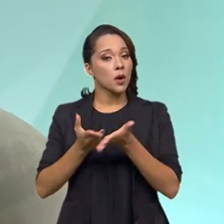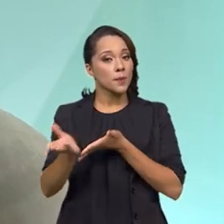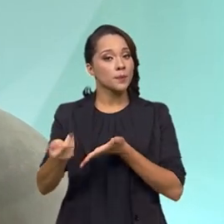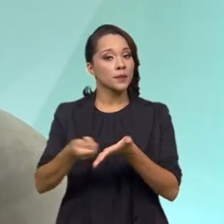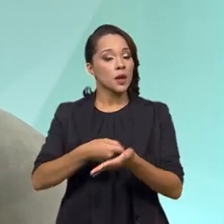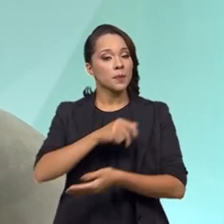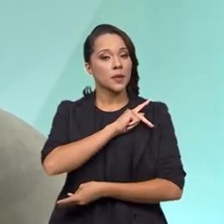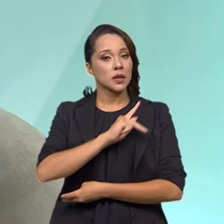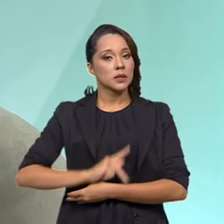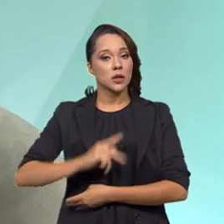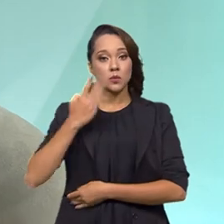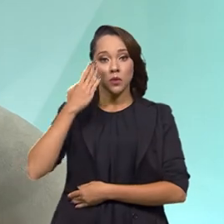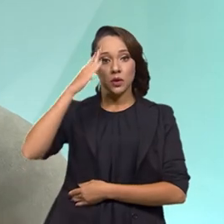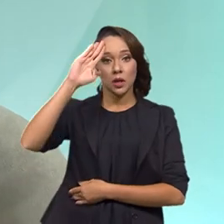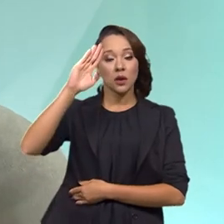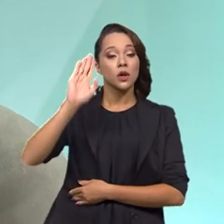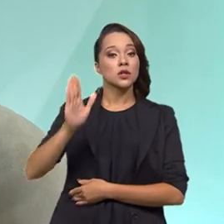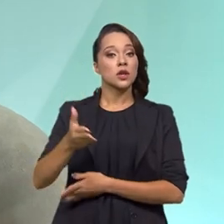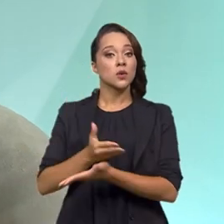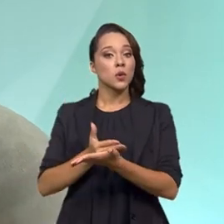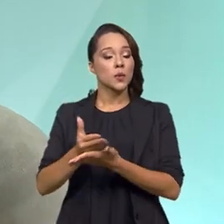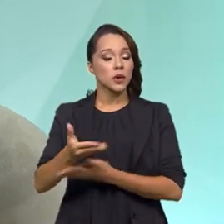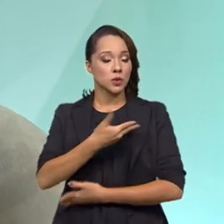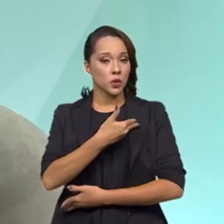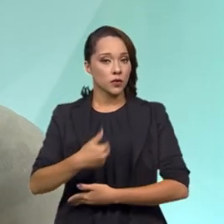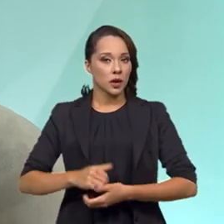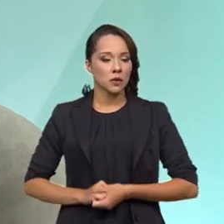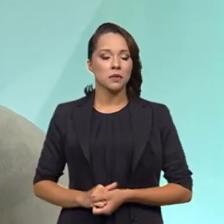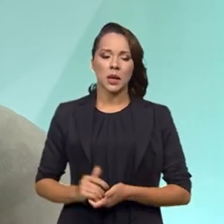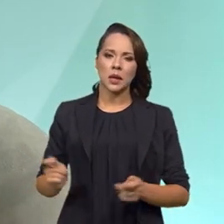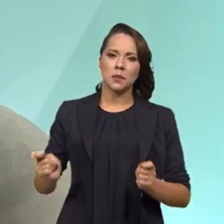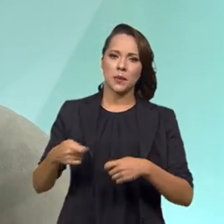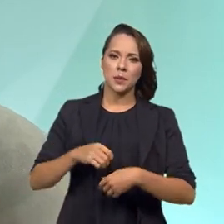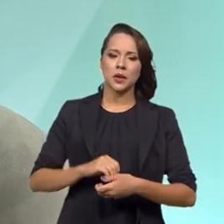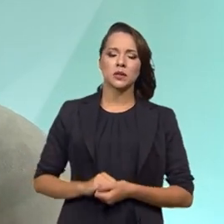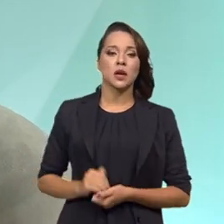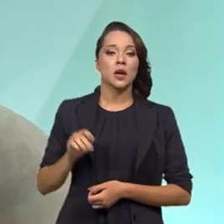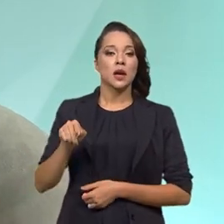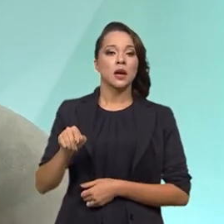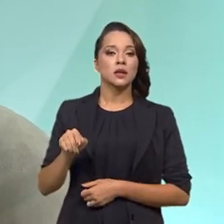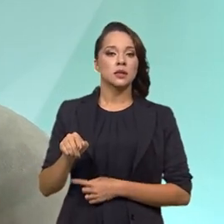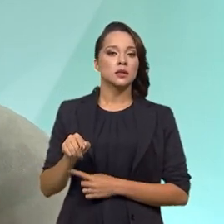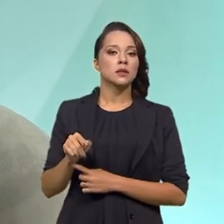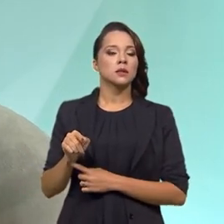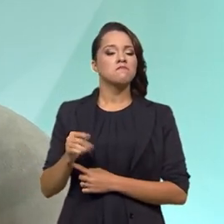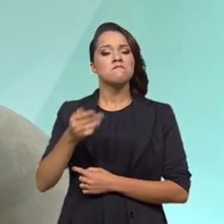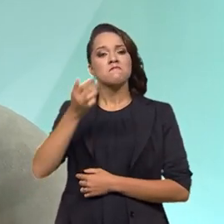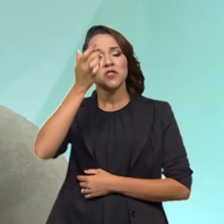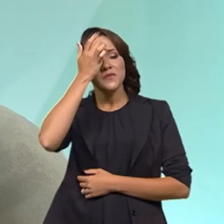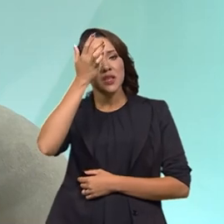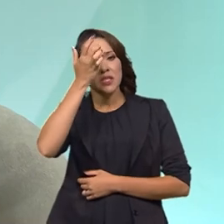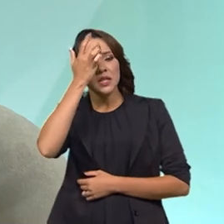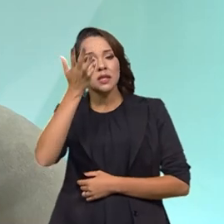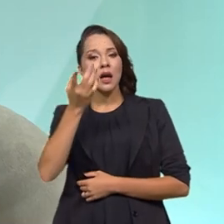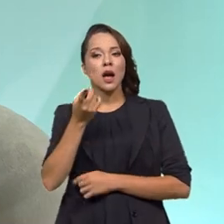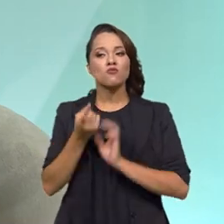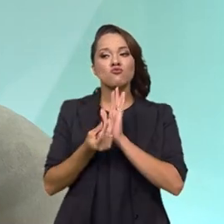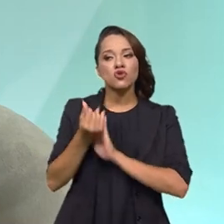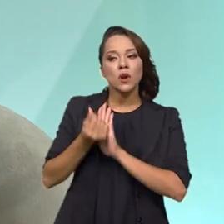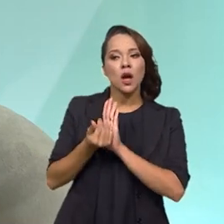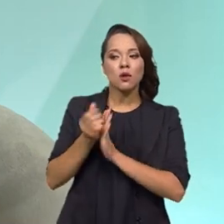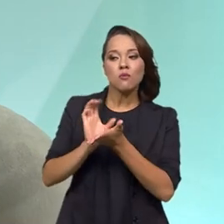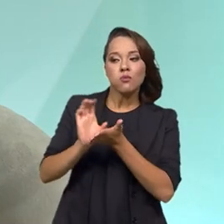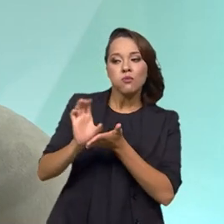pelo presidente Bolsonaro já no comecinho do seu governo e que permite essa forma facilitada de buscar recursos,